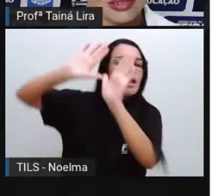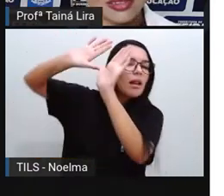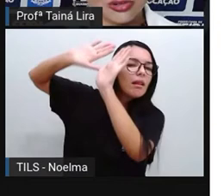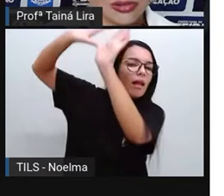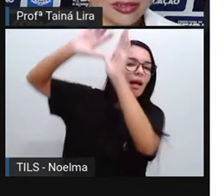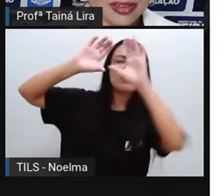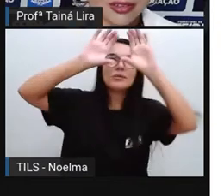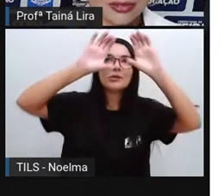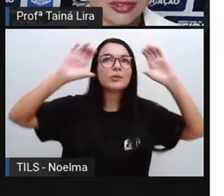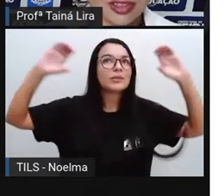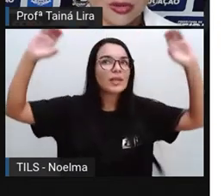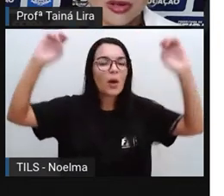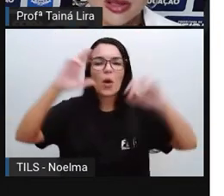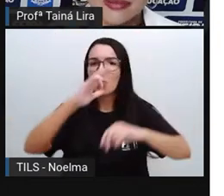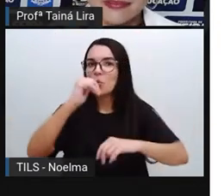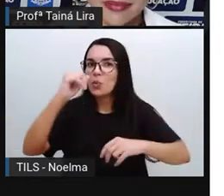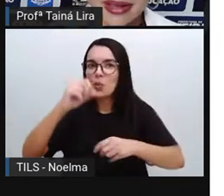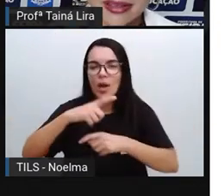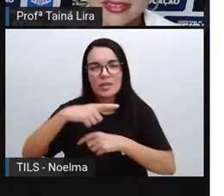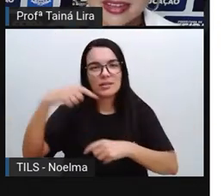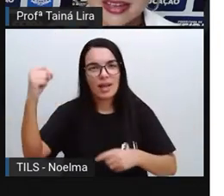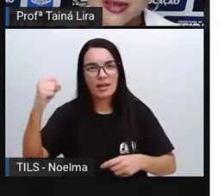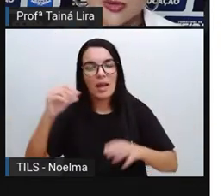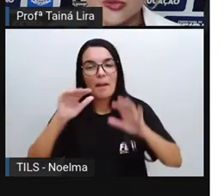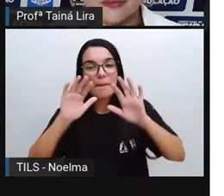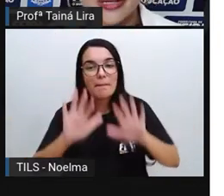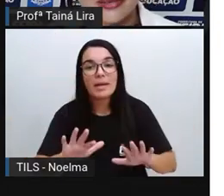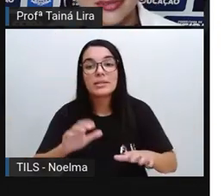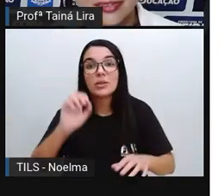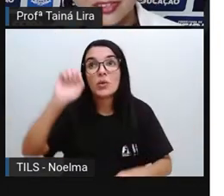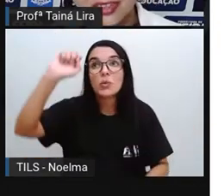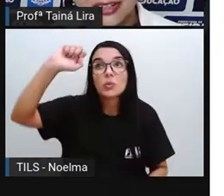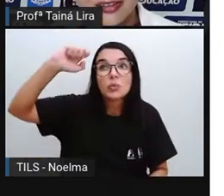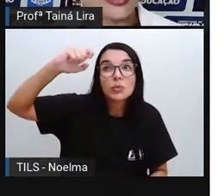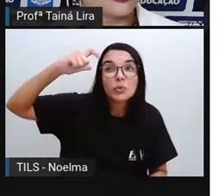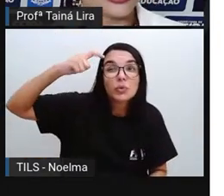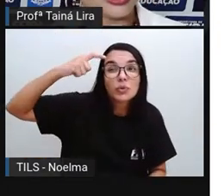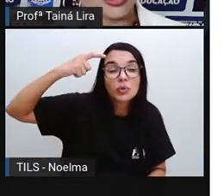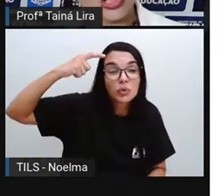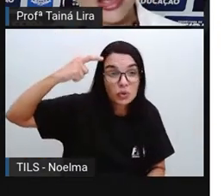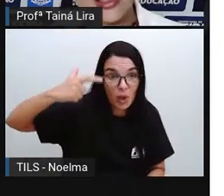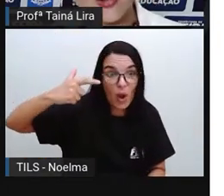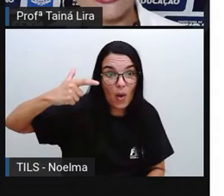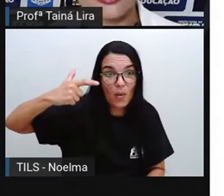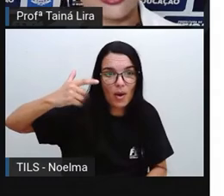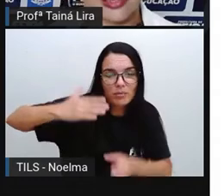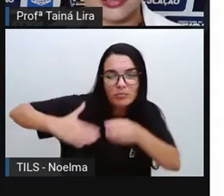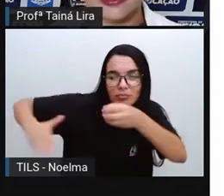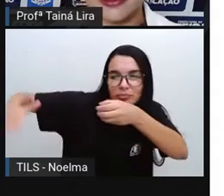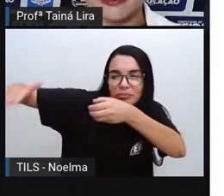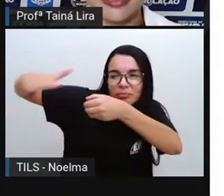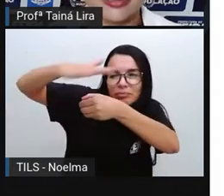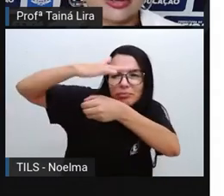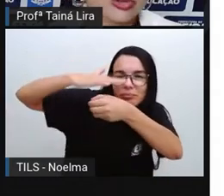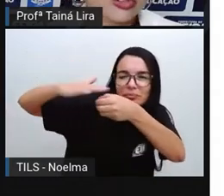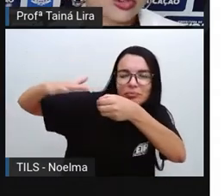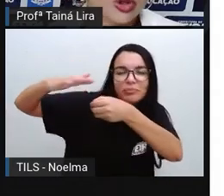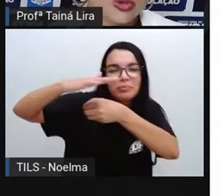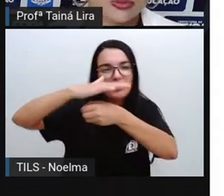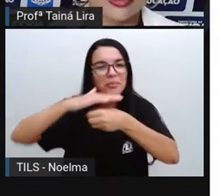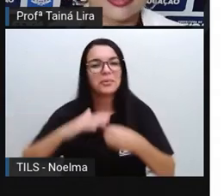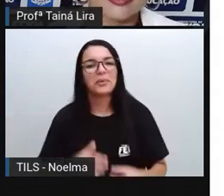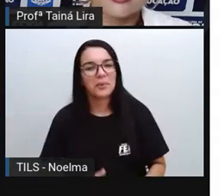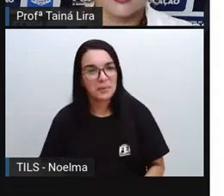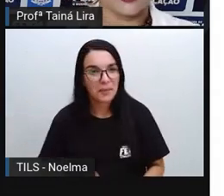no céu, elas nunca saíram do céu. Mas, né? O brilho das estrelas durante o dia é ofuscado pelo brilho do